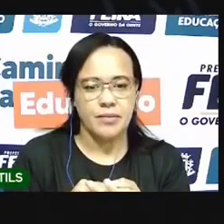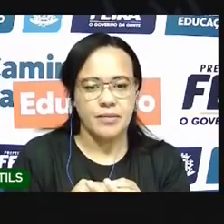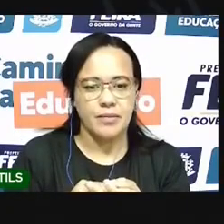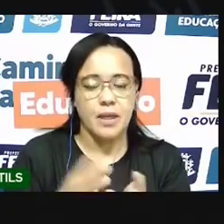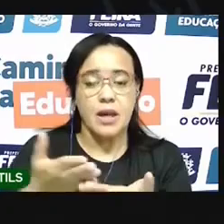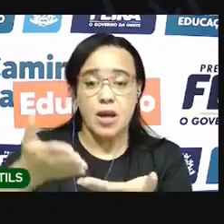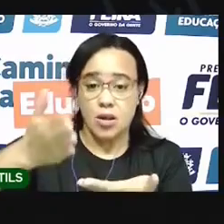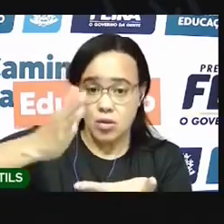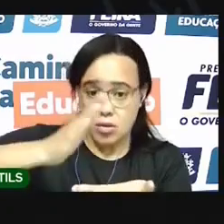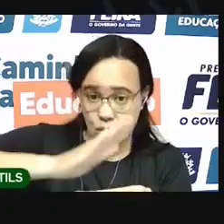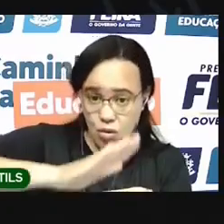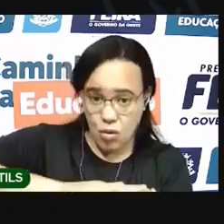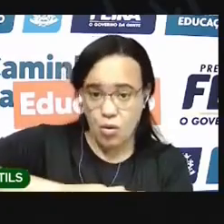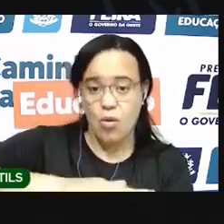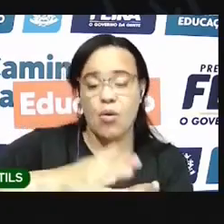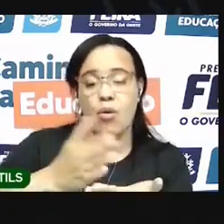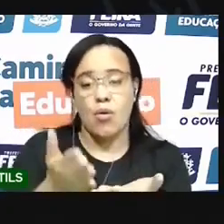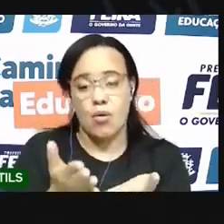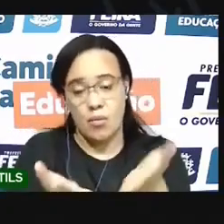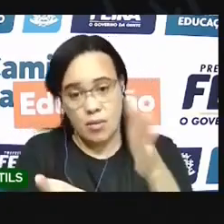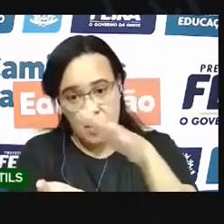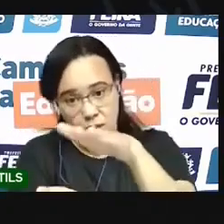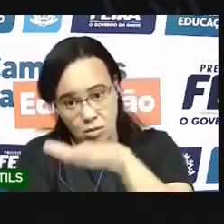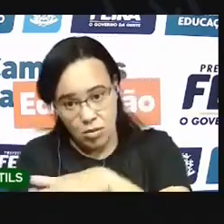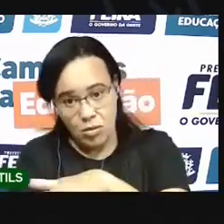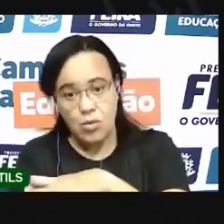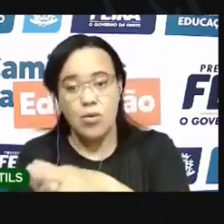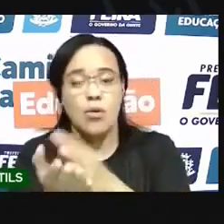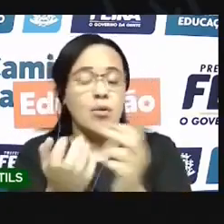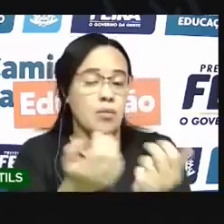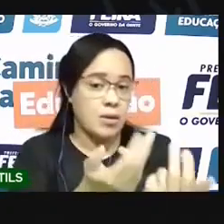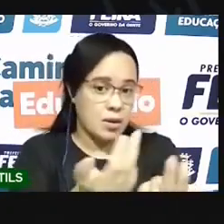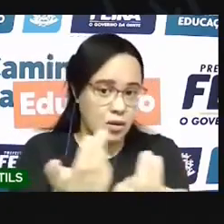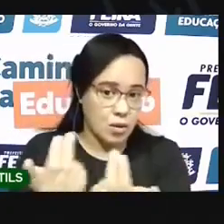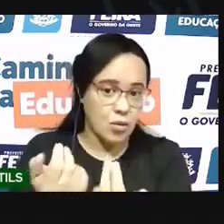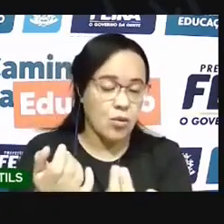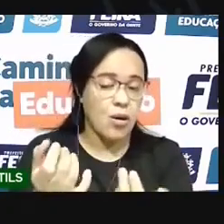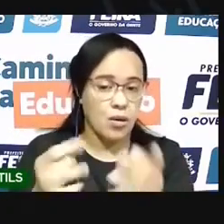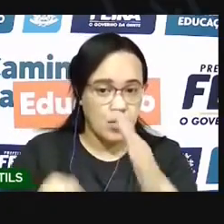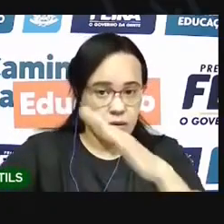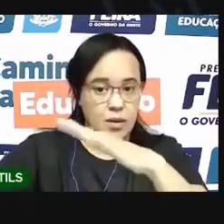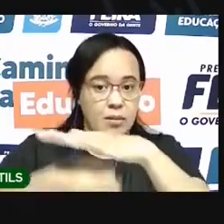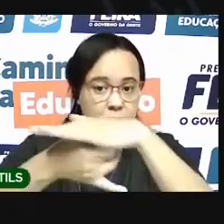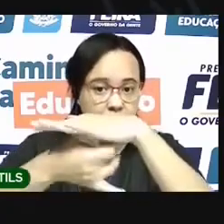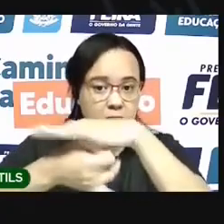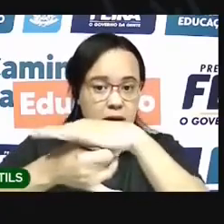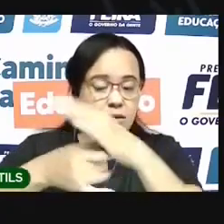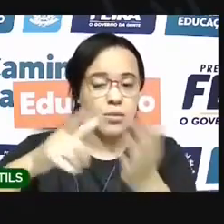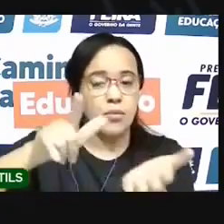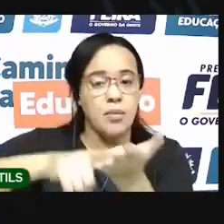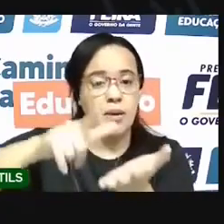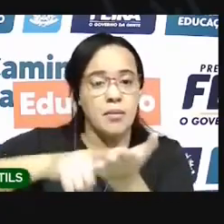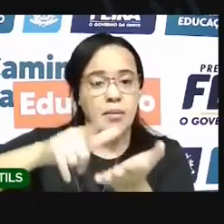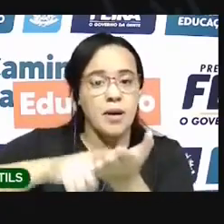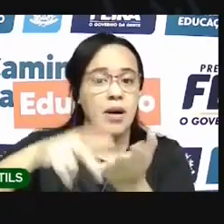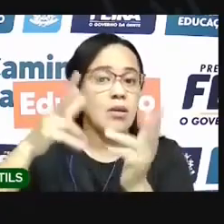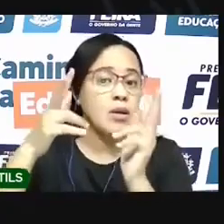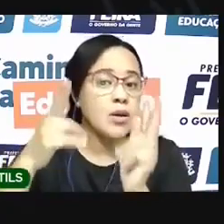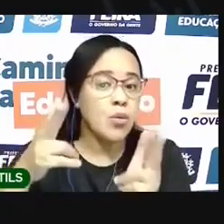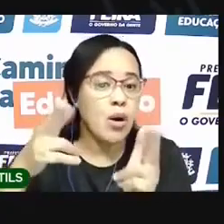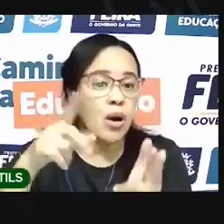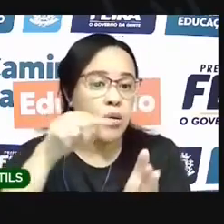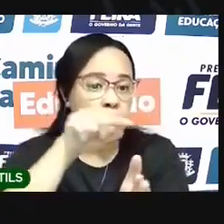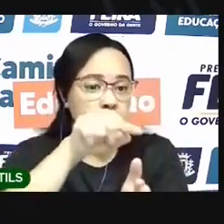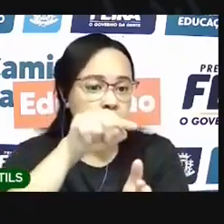Dobra dos dois lados Tá? Essa parte que ficou embaixo Para sua folha ficar assim, ó Sua